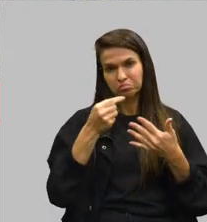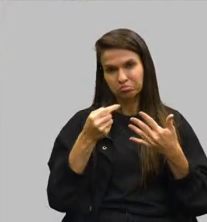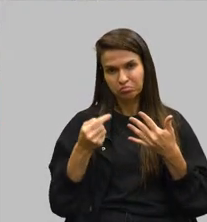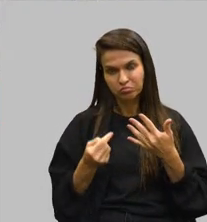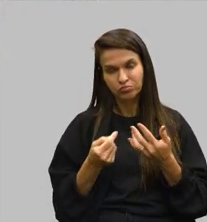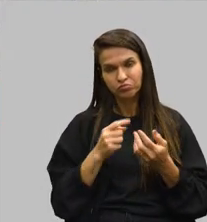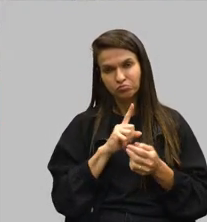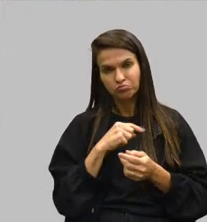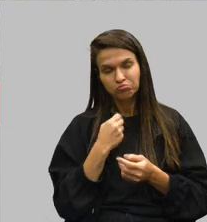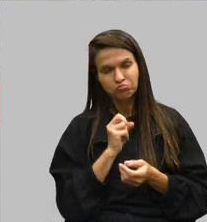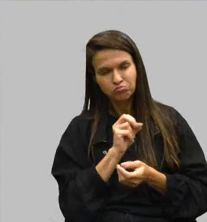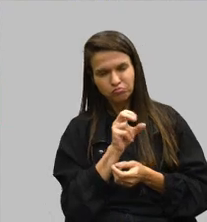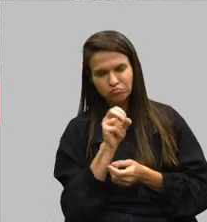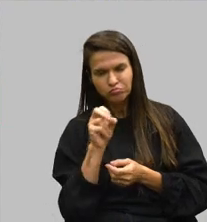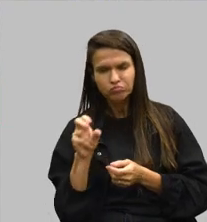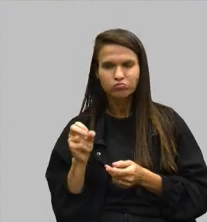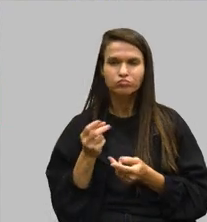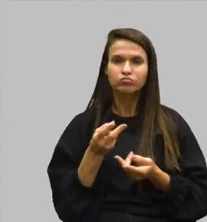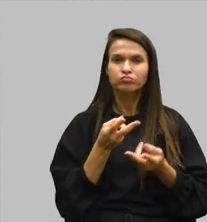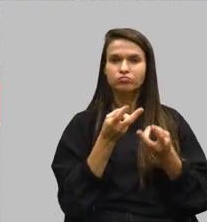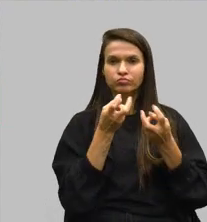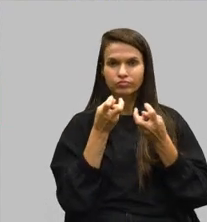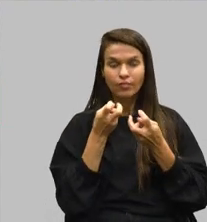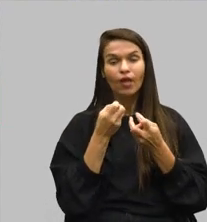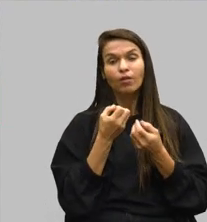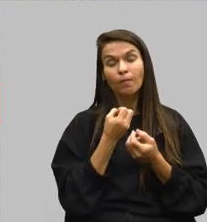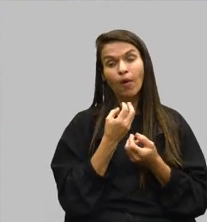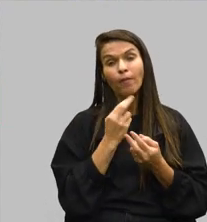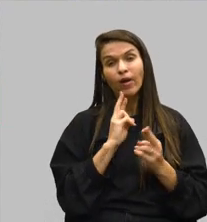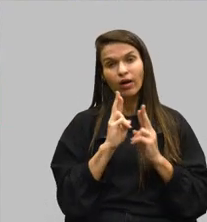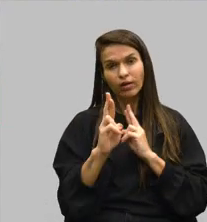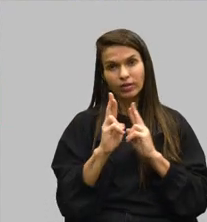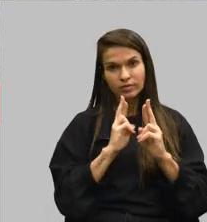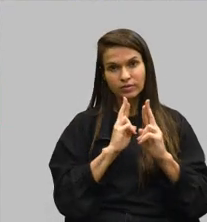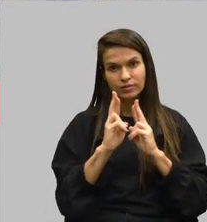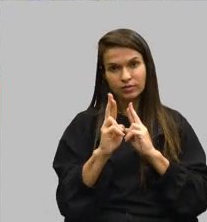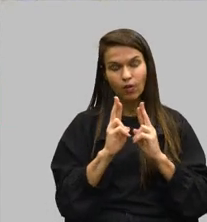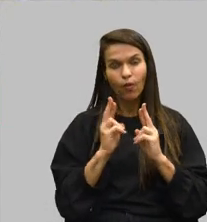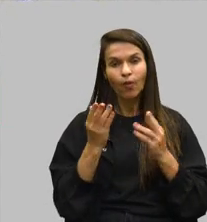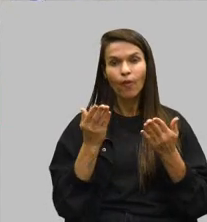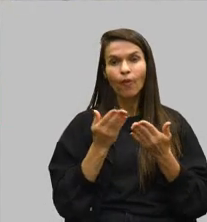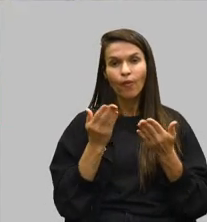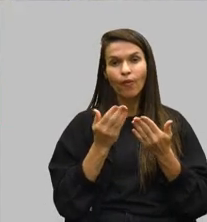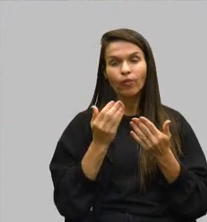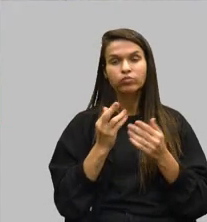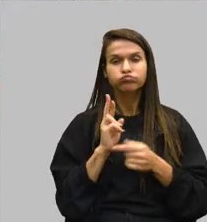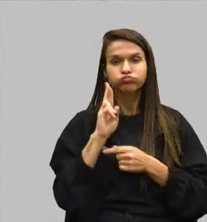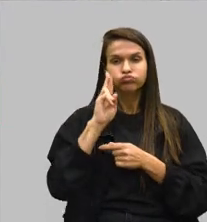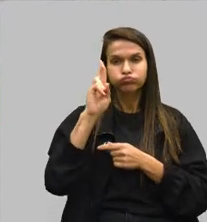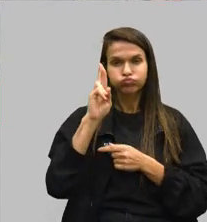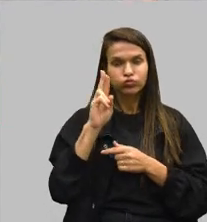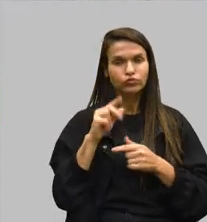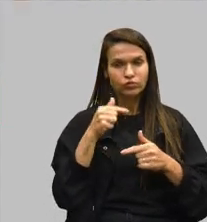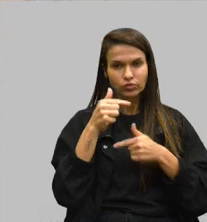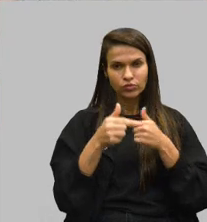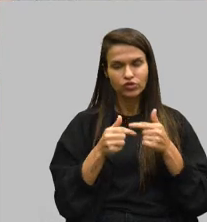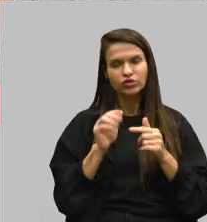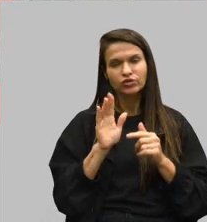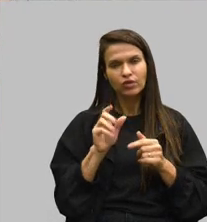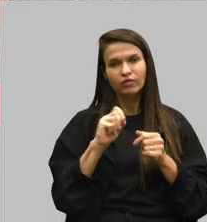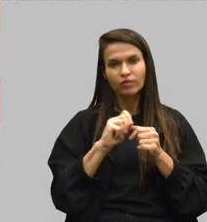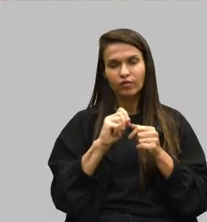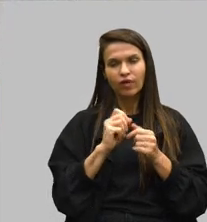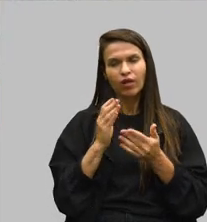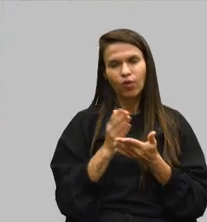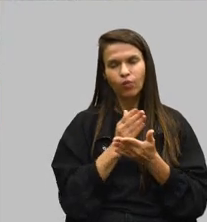gente tem analisado. Estou tendo uma boa relação com a atual subredendência do trabalho, aqui a gente tem feito alguns trabalhos